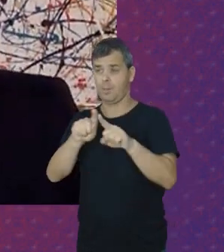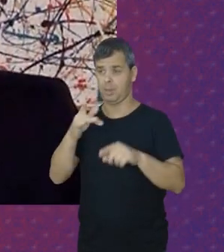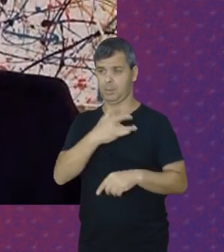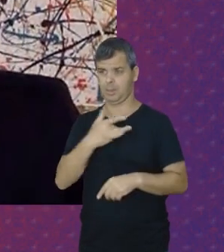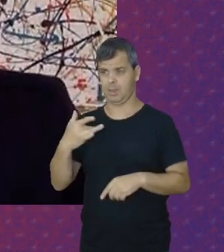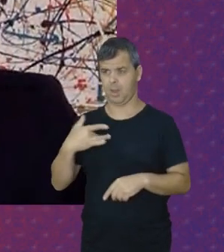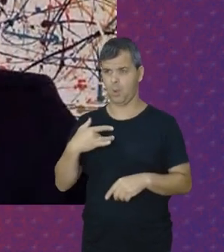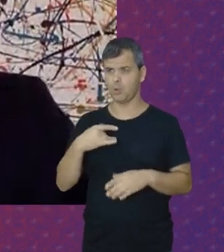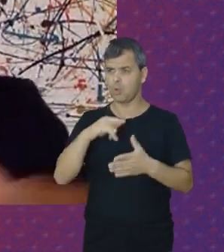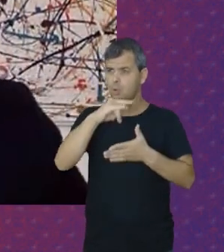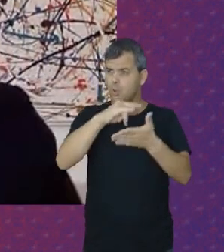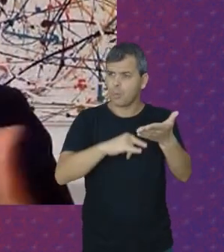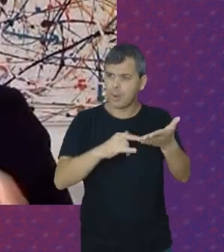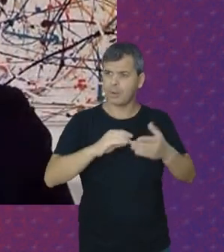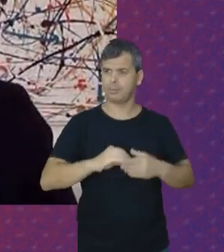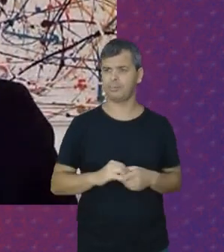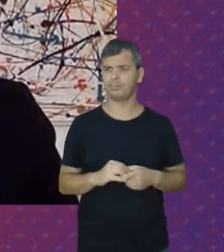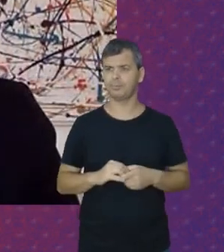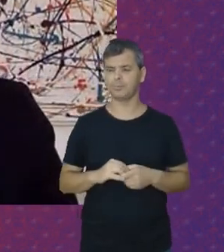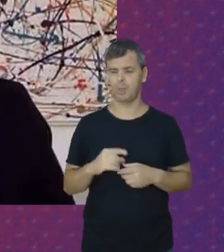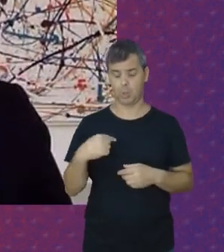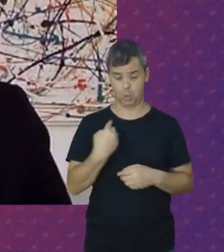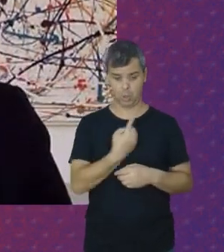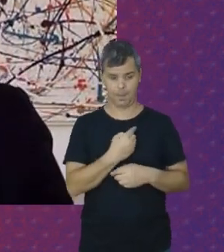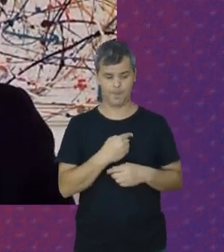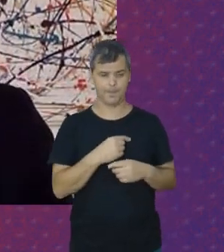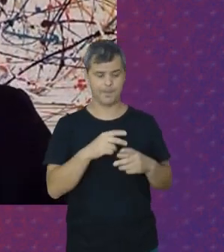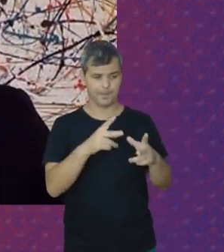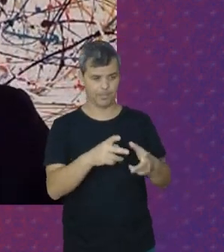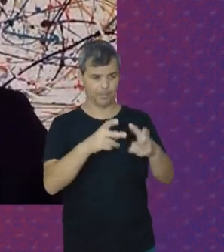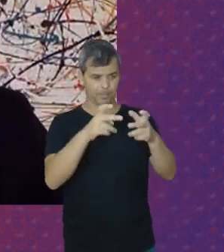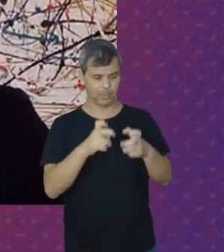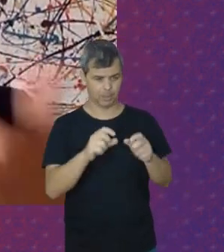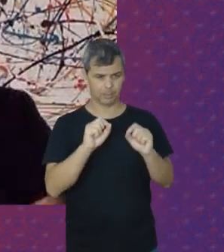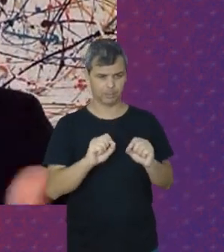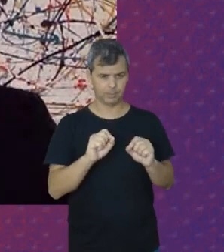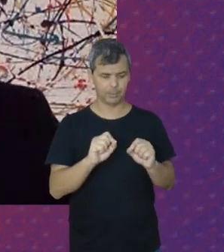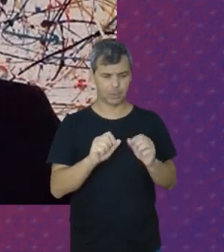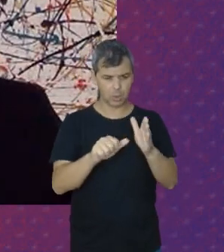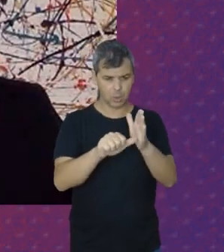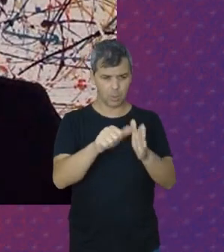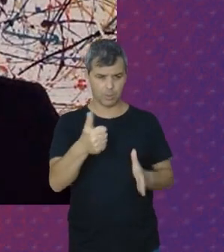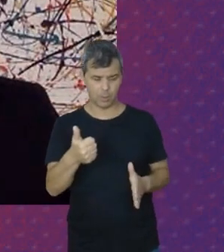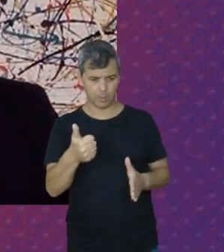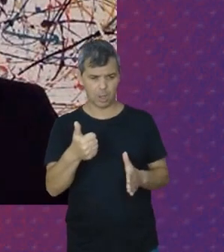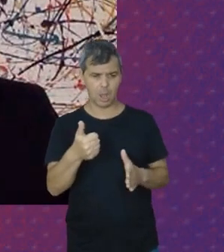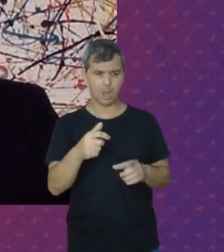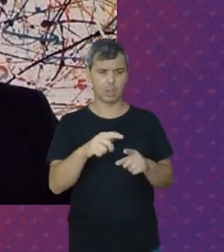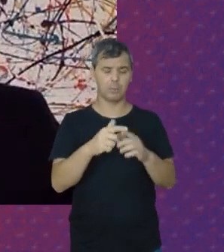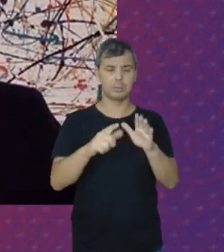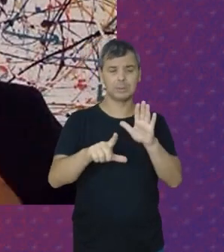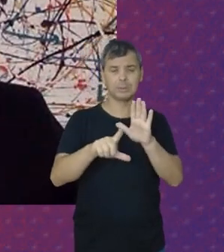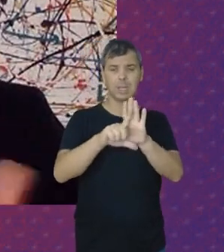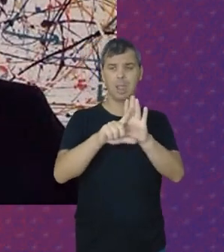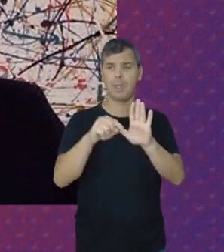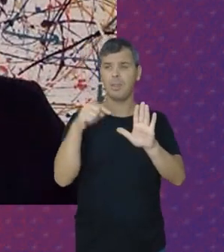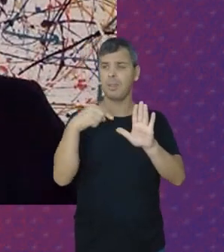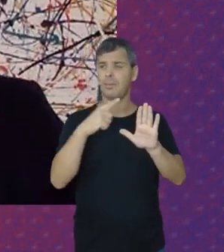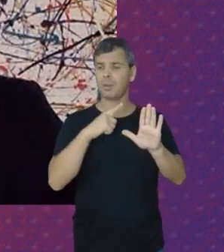Então O que a gente Observa É que Os primeiros Instrumentos Normativos